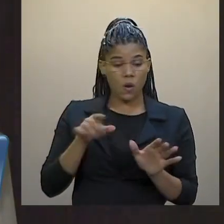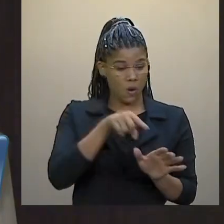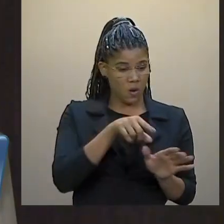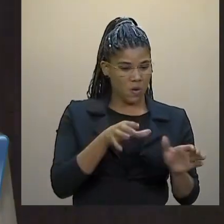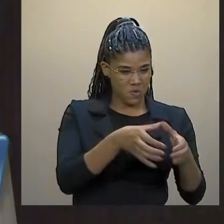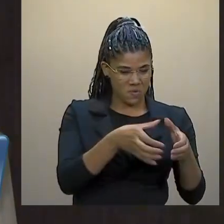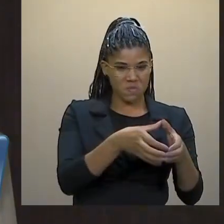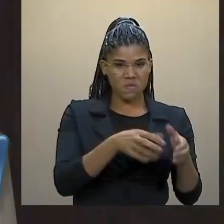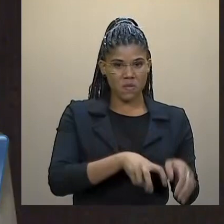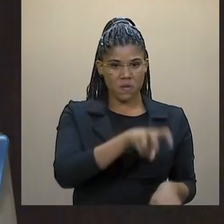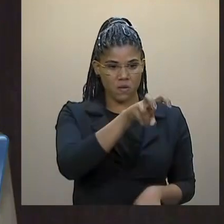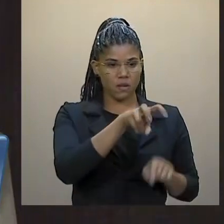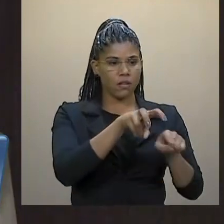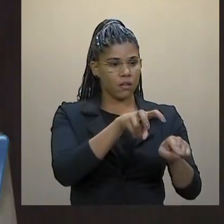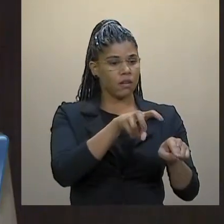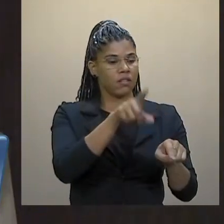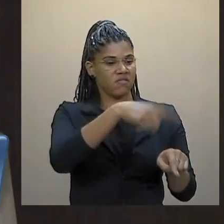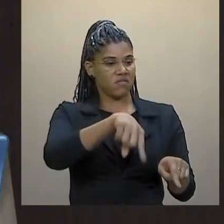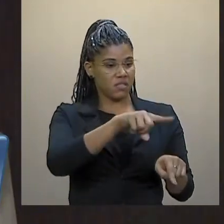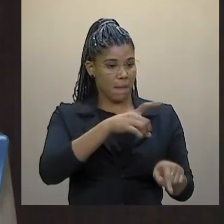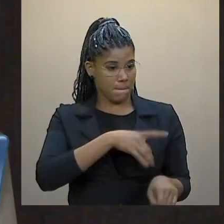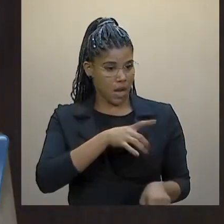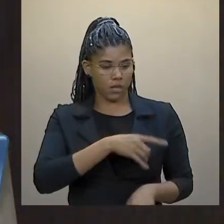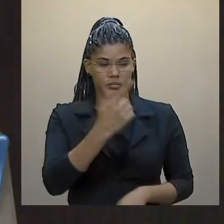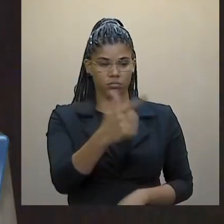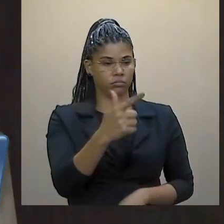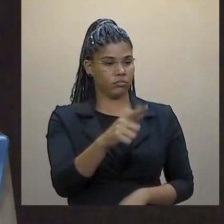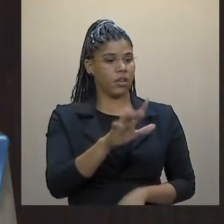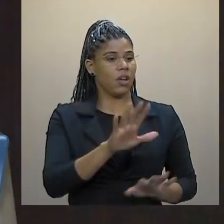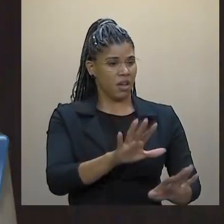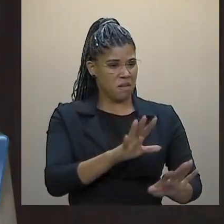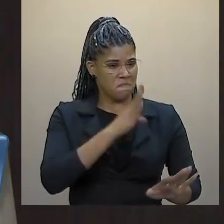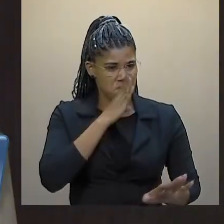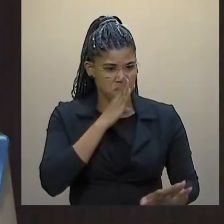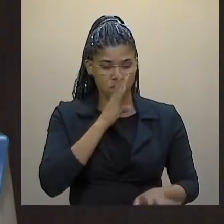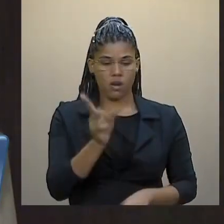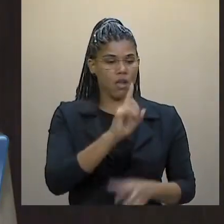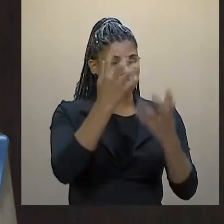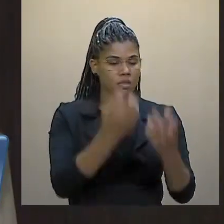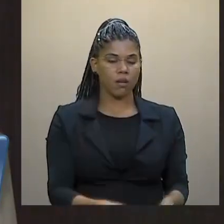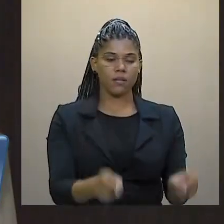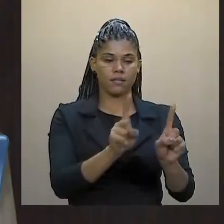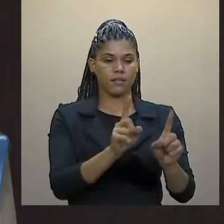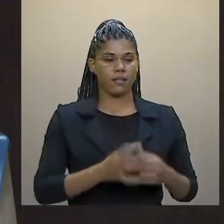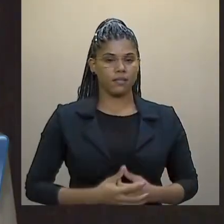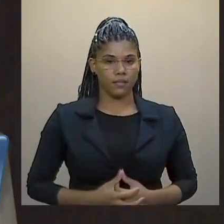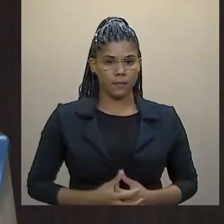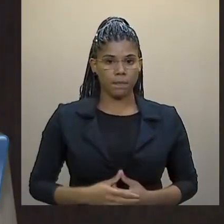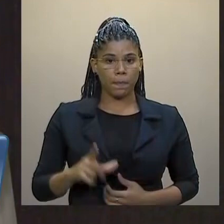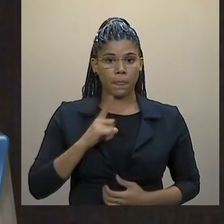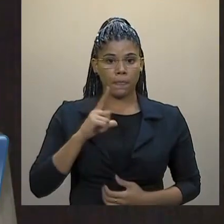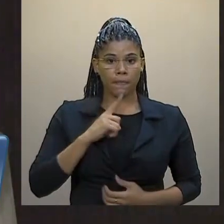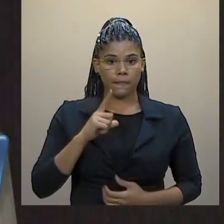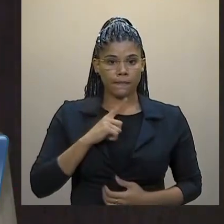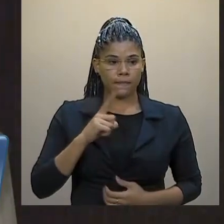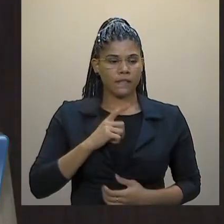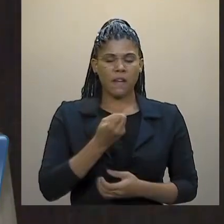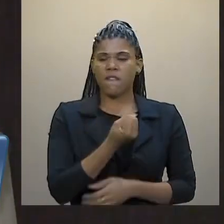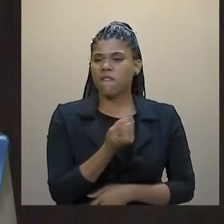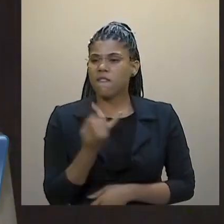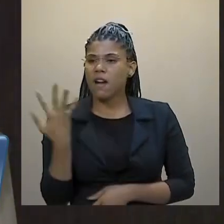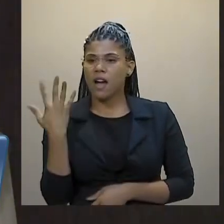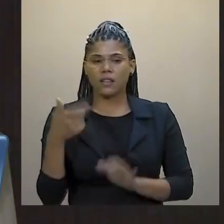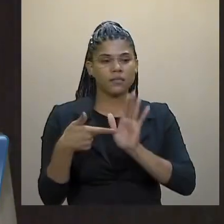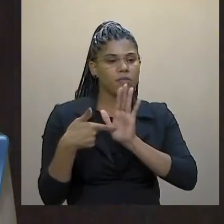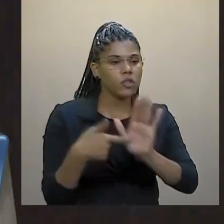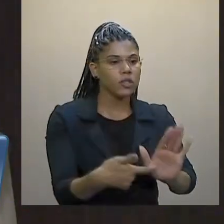não se amedrontem, não silenciem. As dezenas de notas de solidariedade que